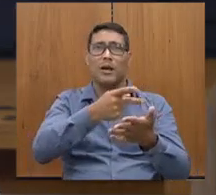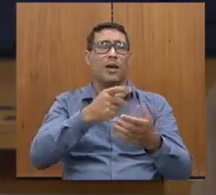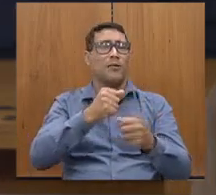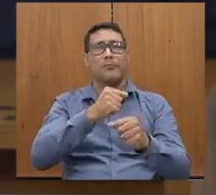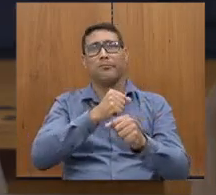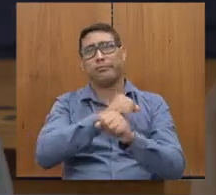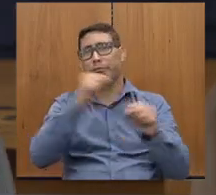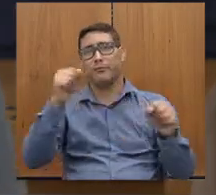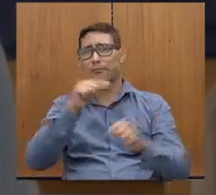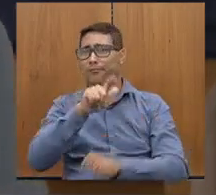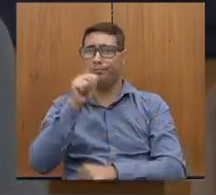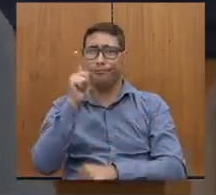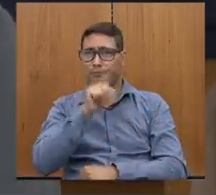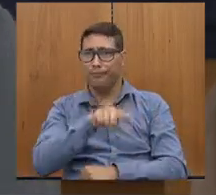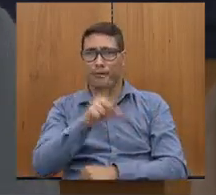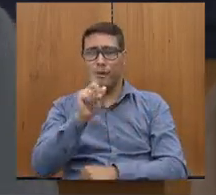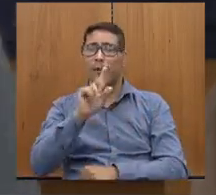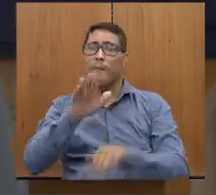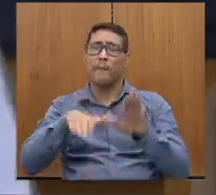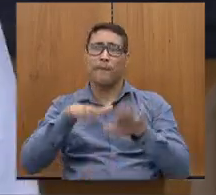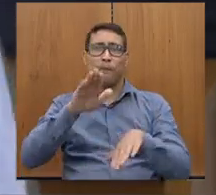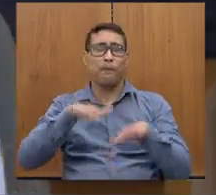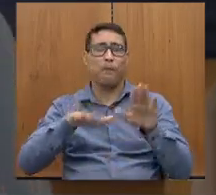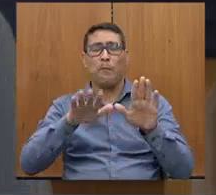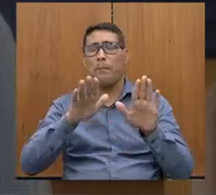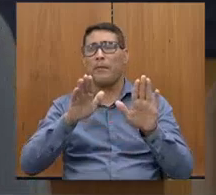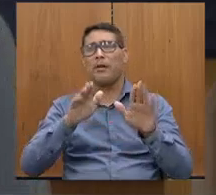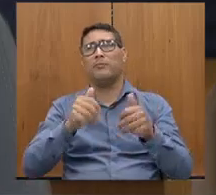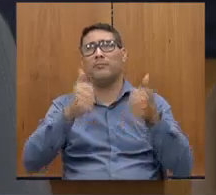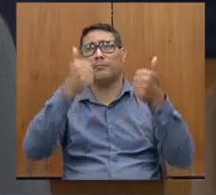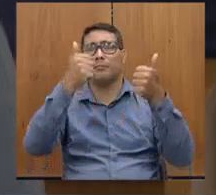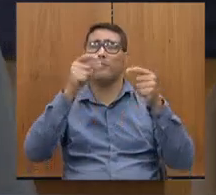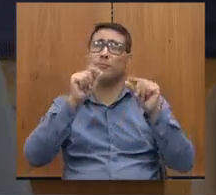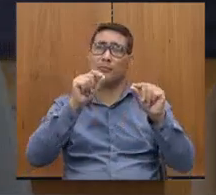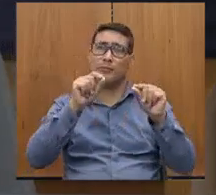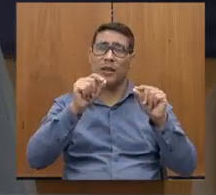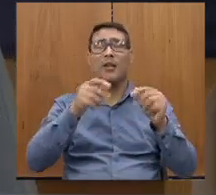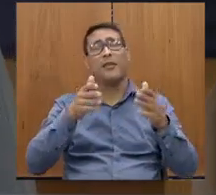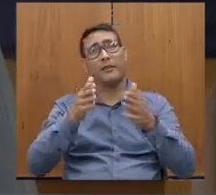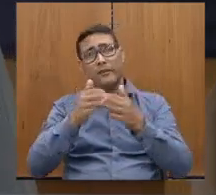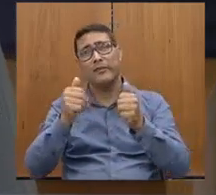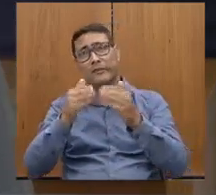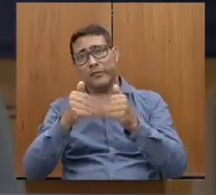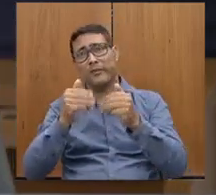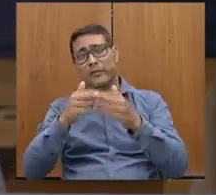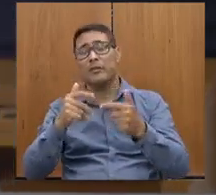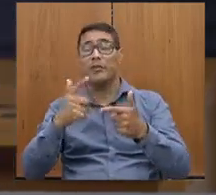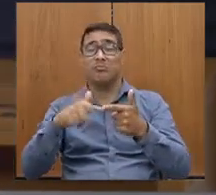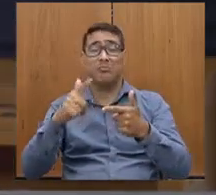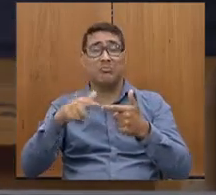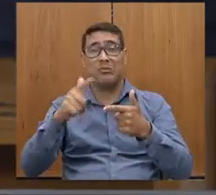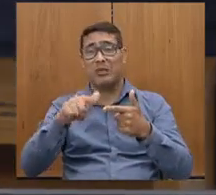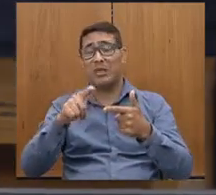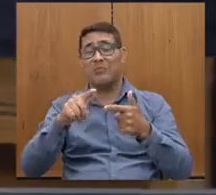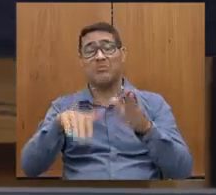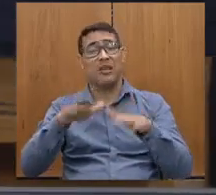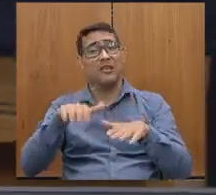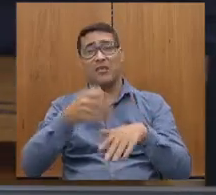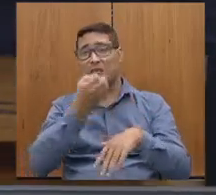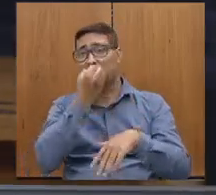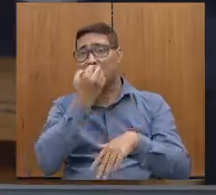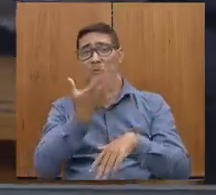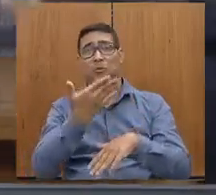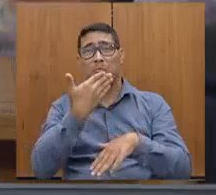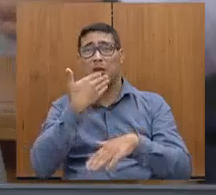Rodrigo? Tem vezes que é melhor você ficar insistindo no problema, às vezes não vale a pena, então é melhor tirar